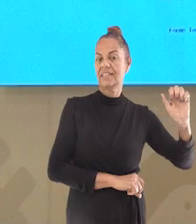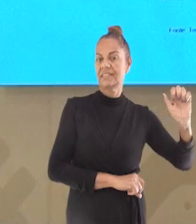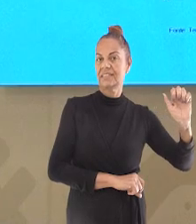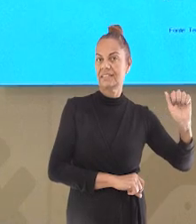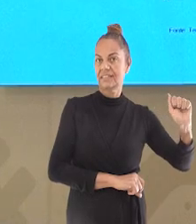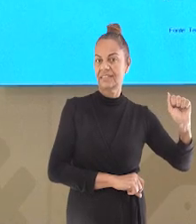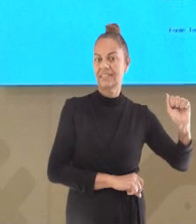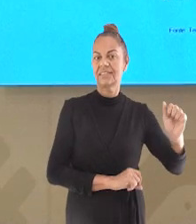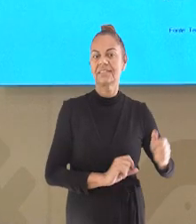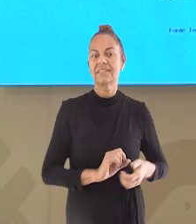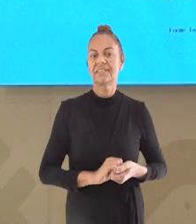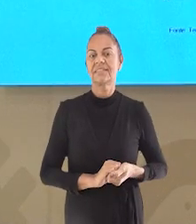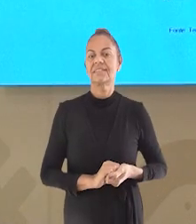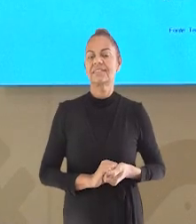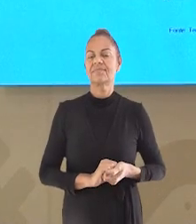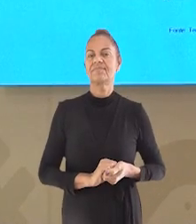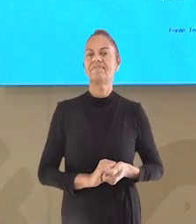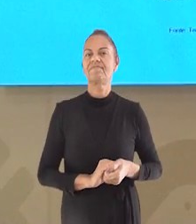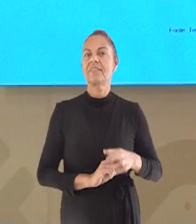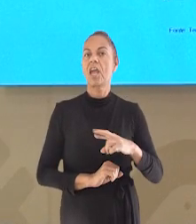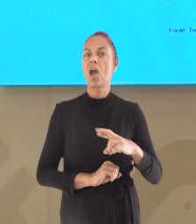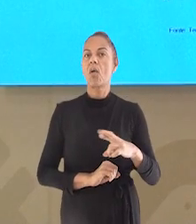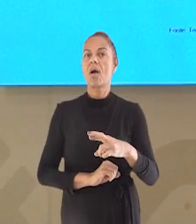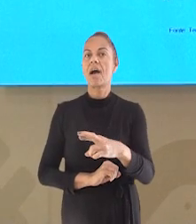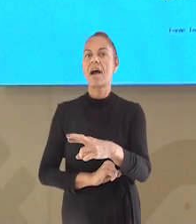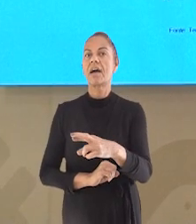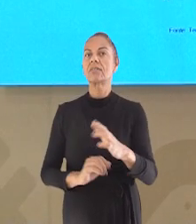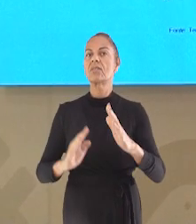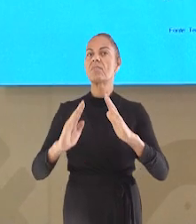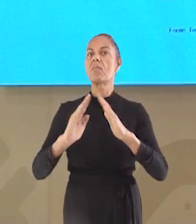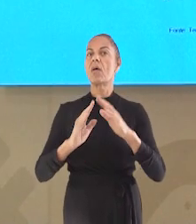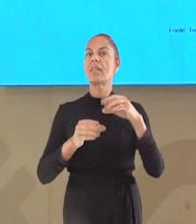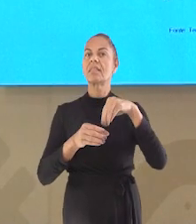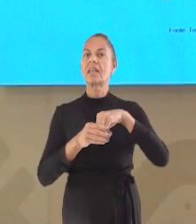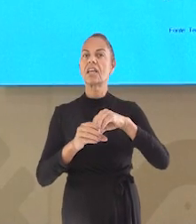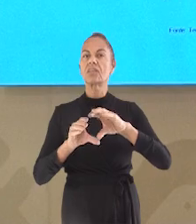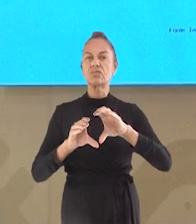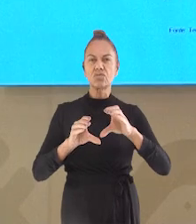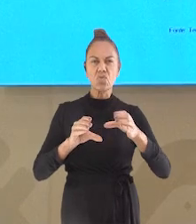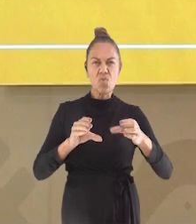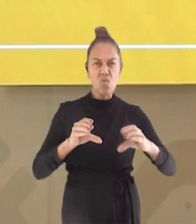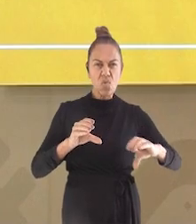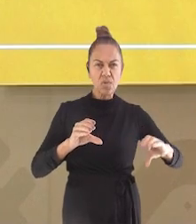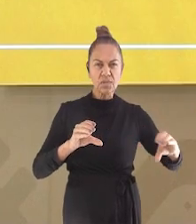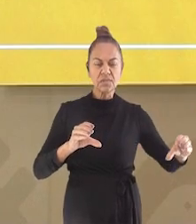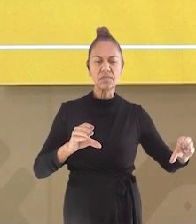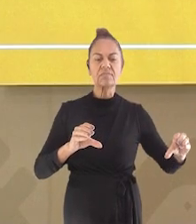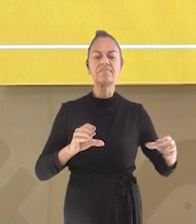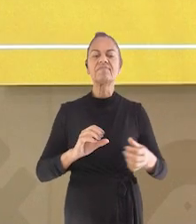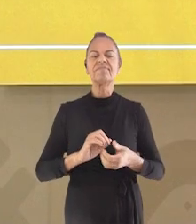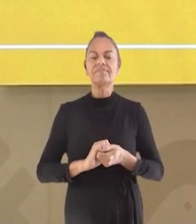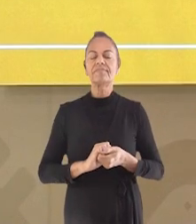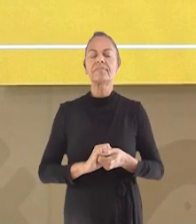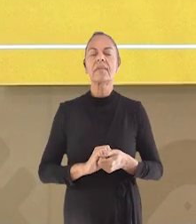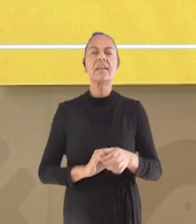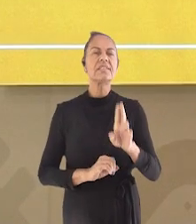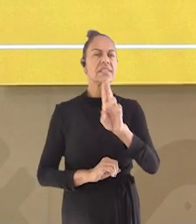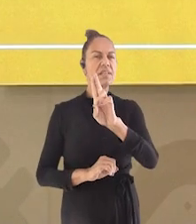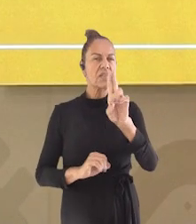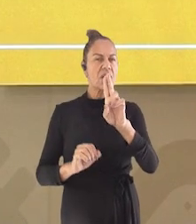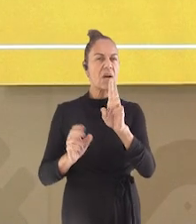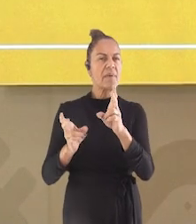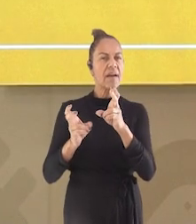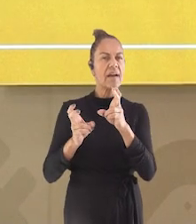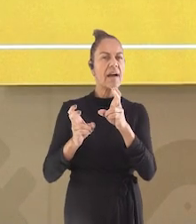Náusea. Ele é um rato que mora no esgoto. O nome Níquel Náusea te